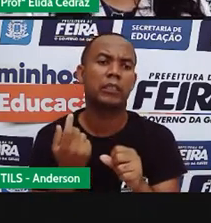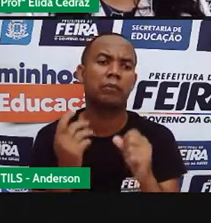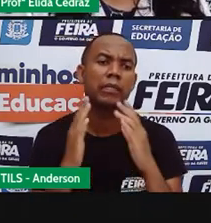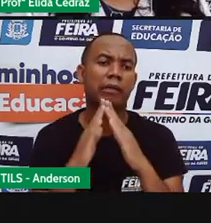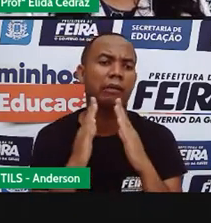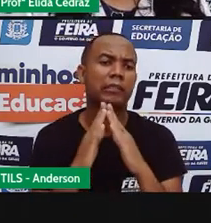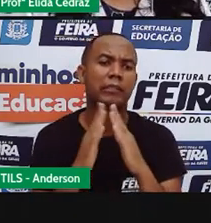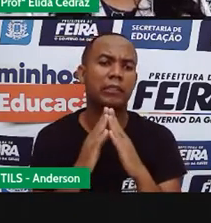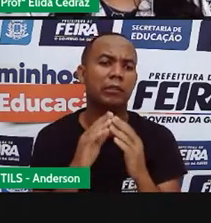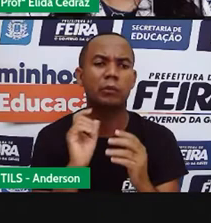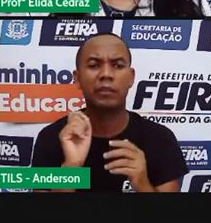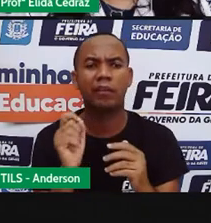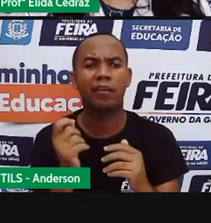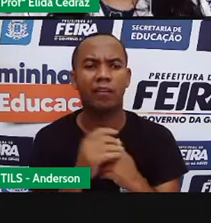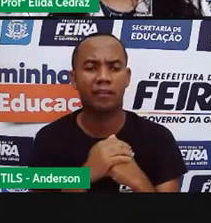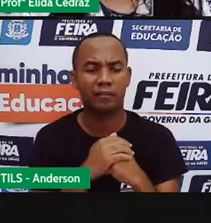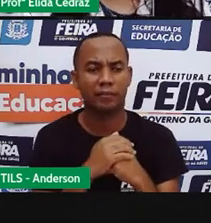casas?